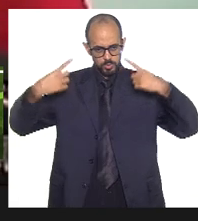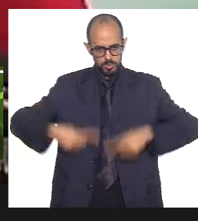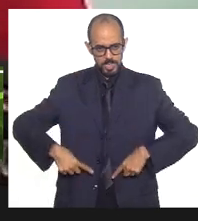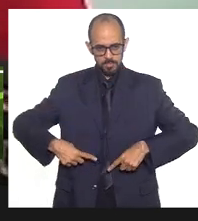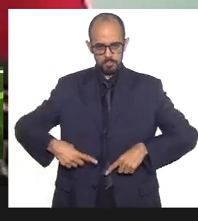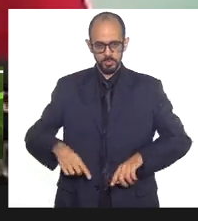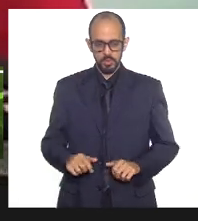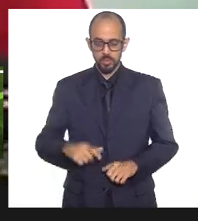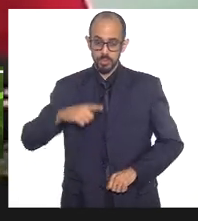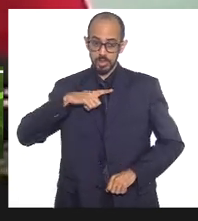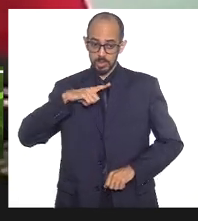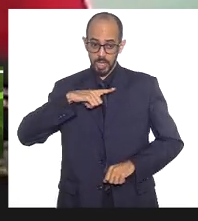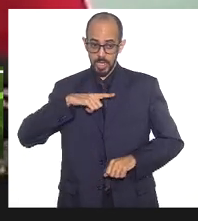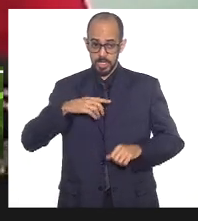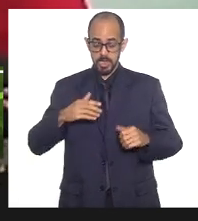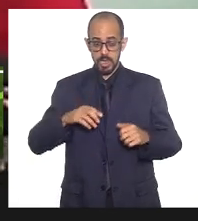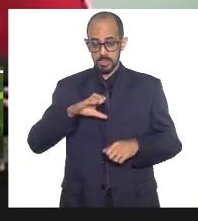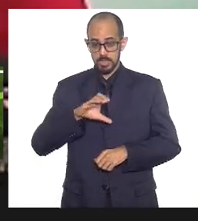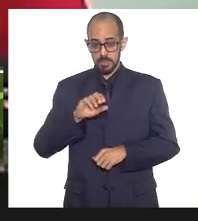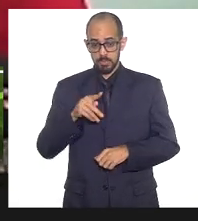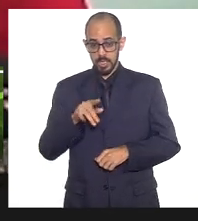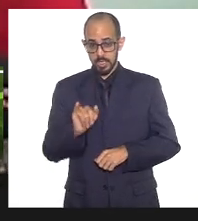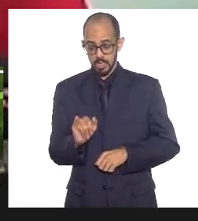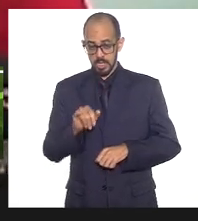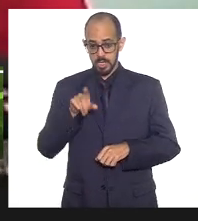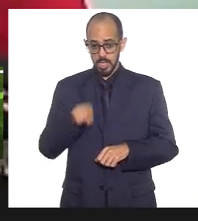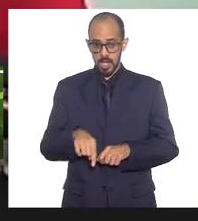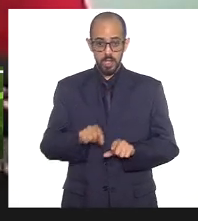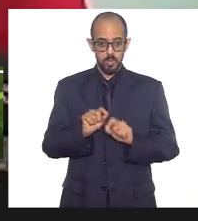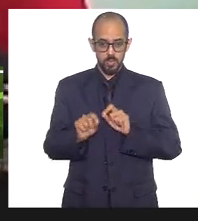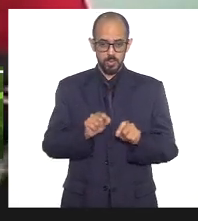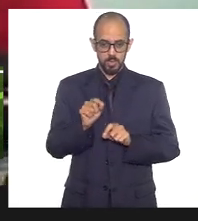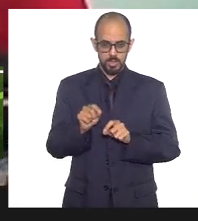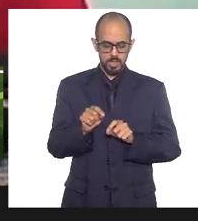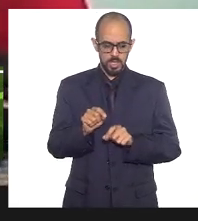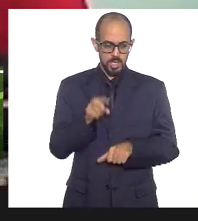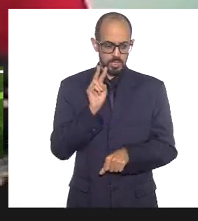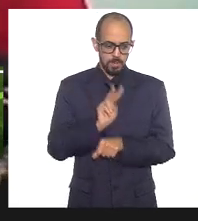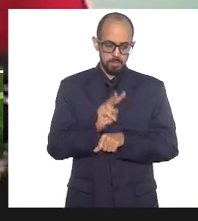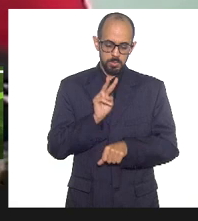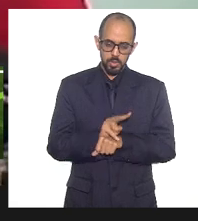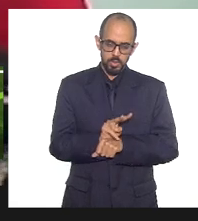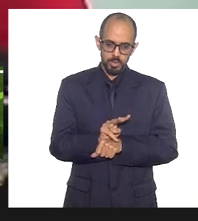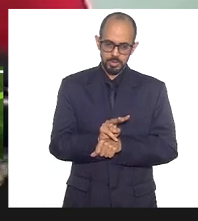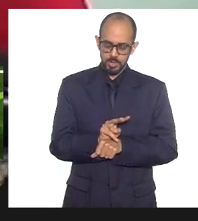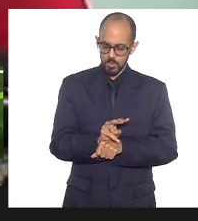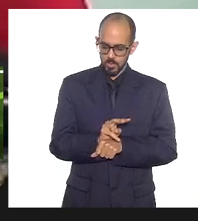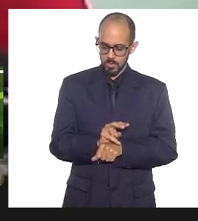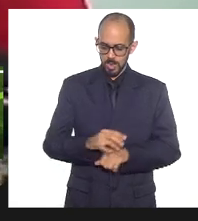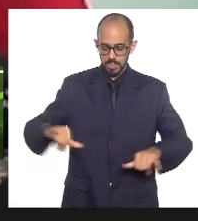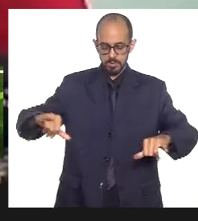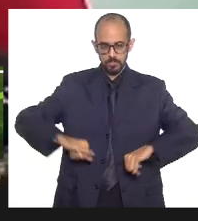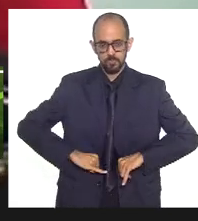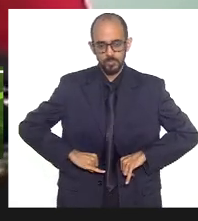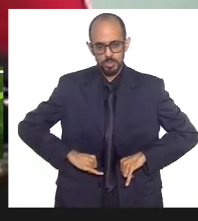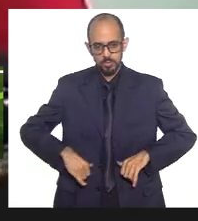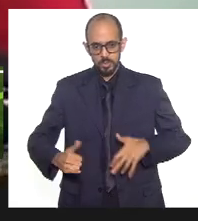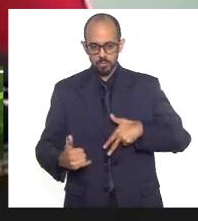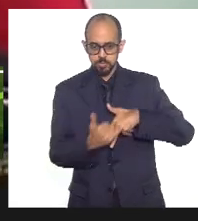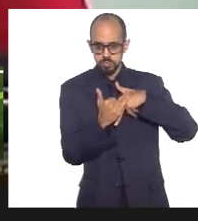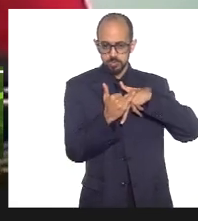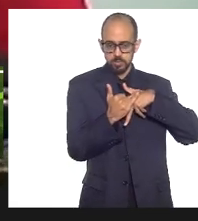temos nesta CPI é tratar da questão da proteção às vítimas do racismo